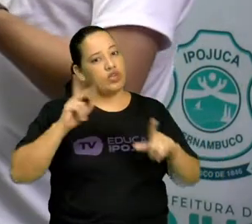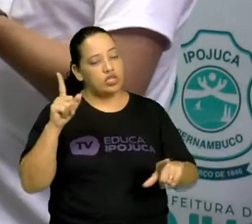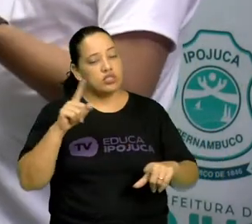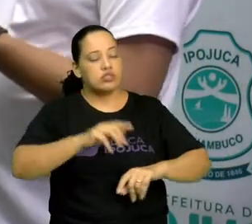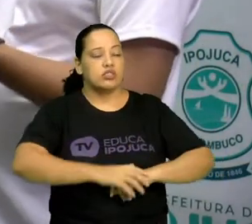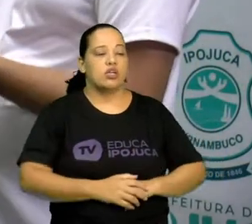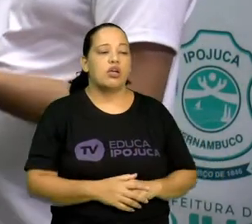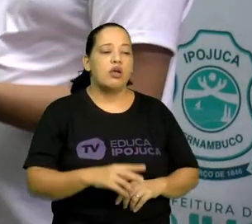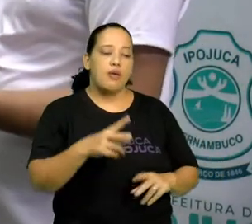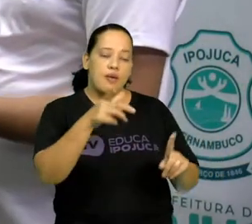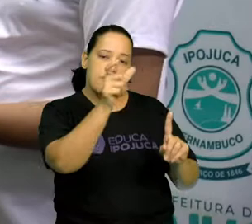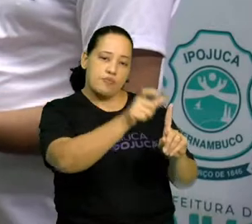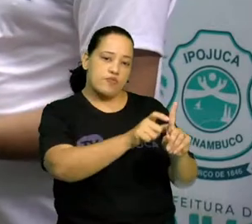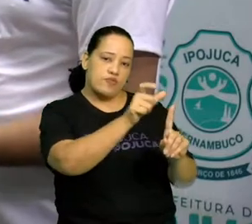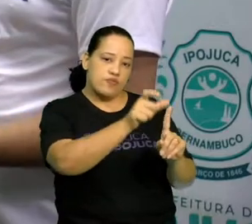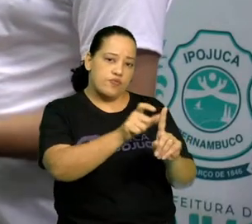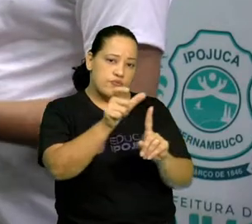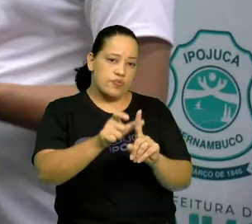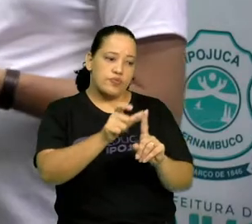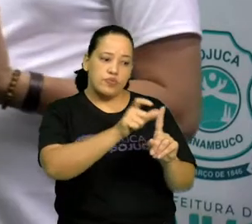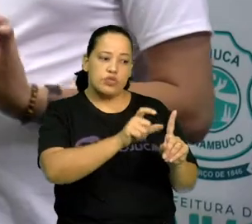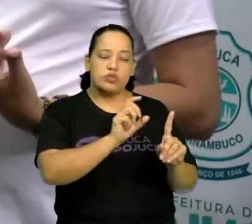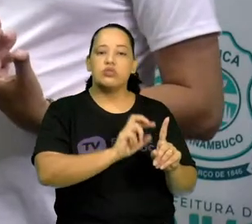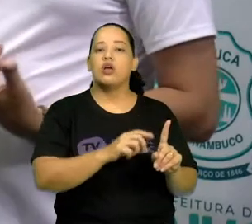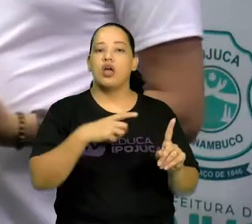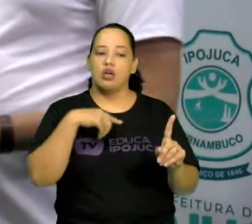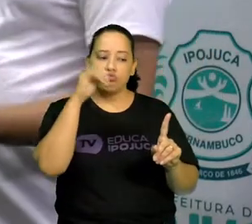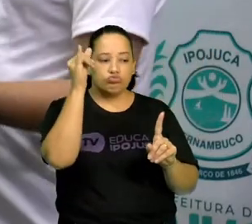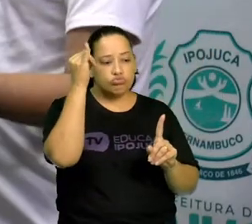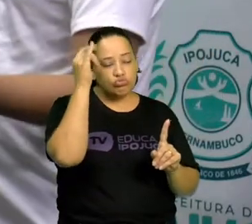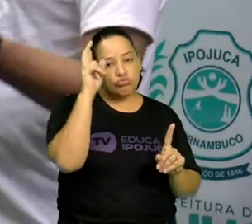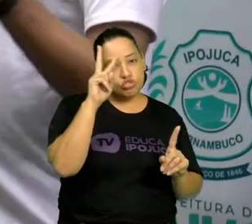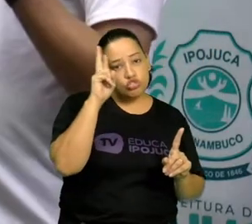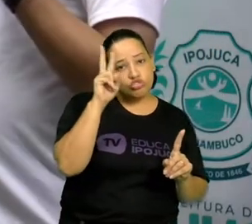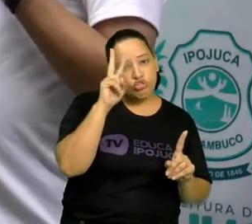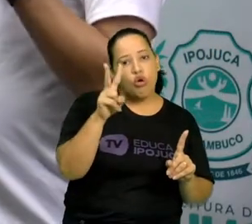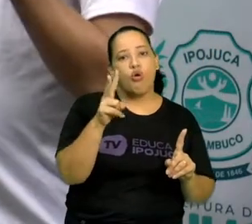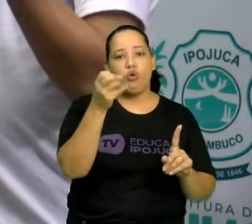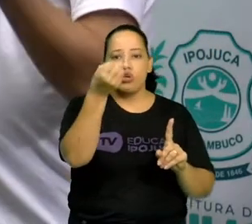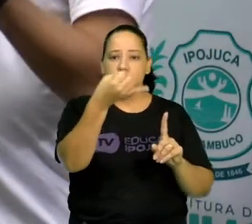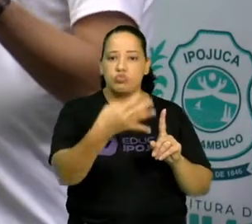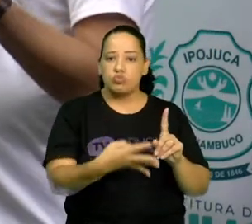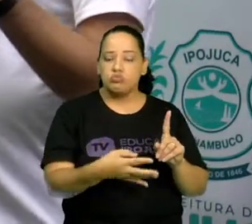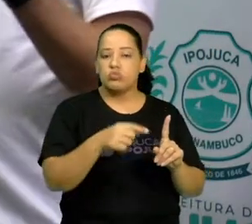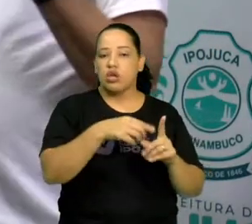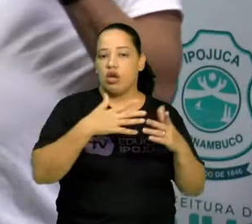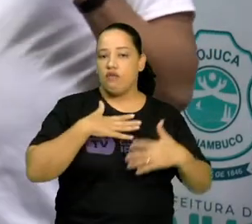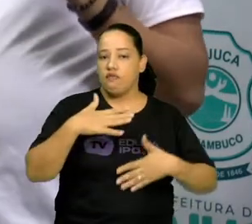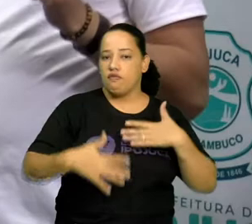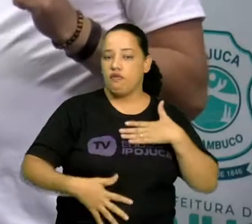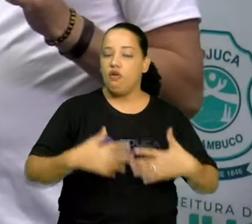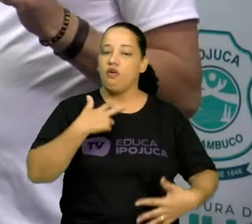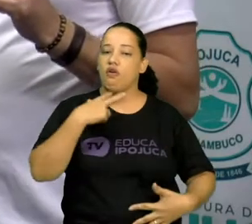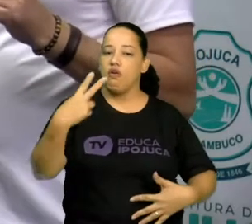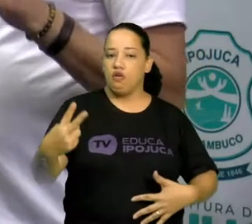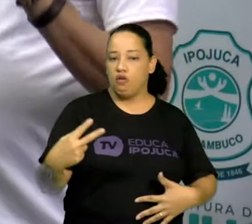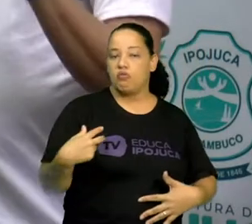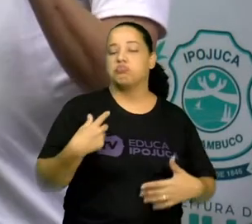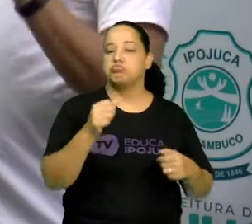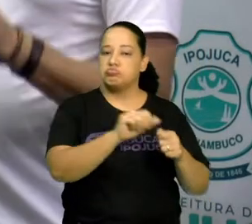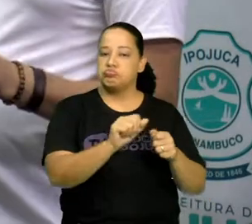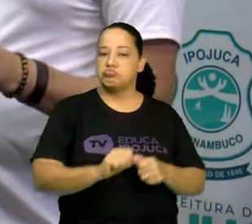Percebemos personagens que contam uma ou várias histórias com seus corpos, vozes, atitudes.